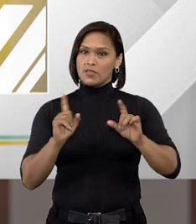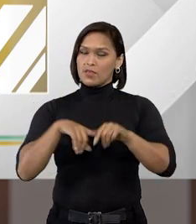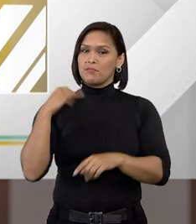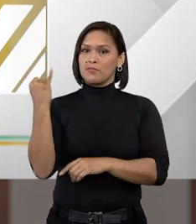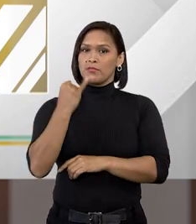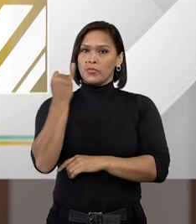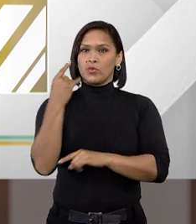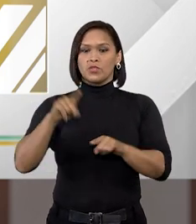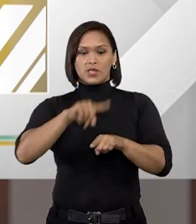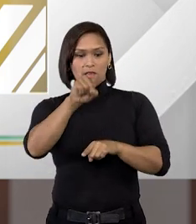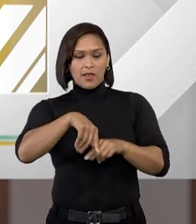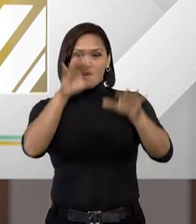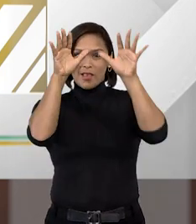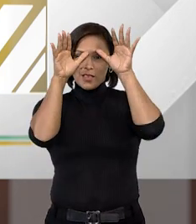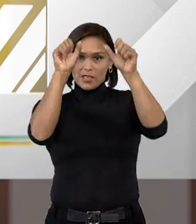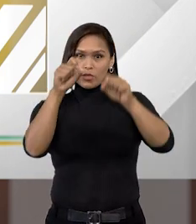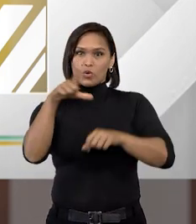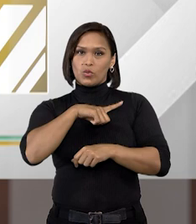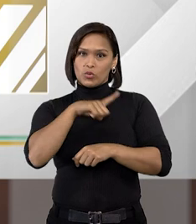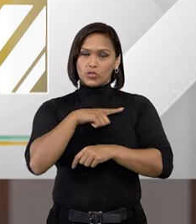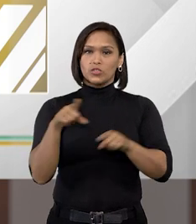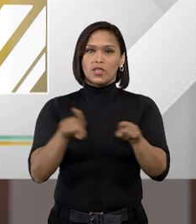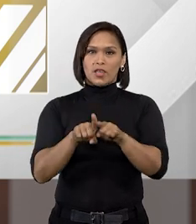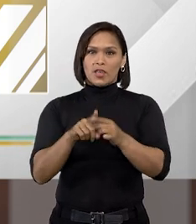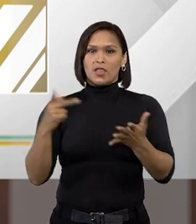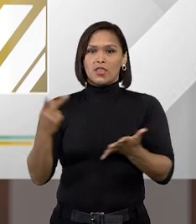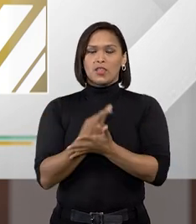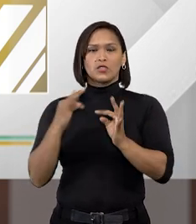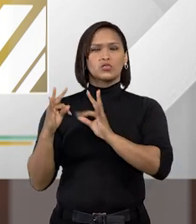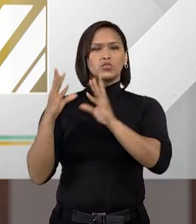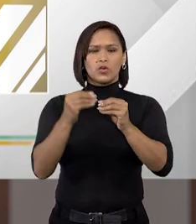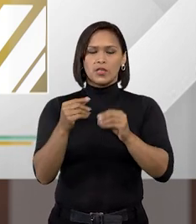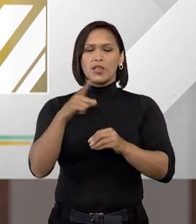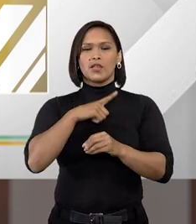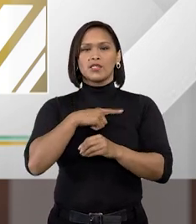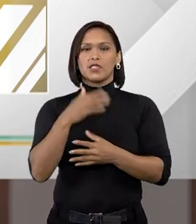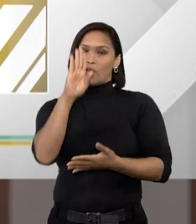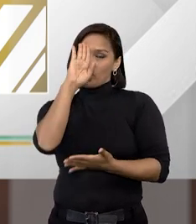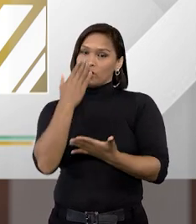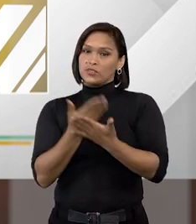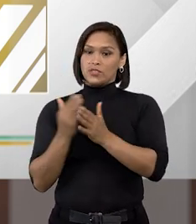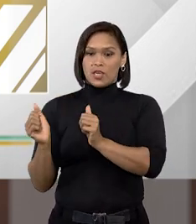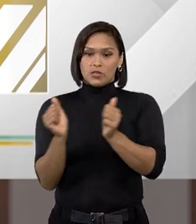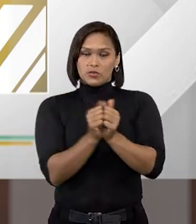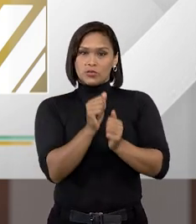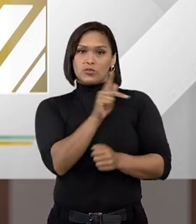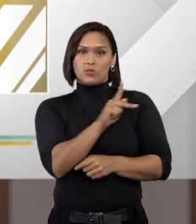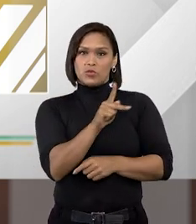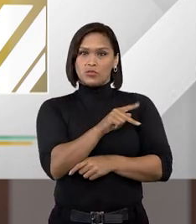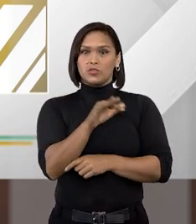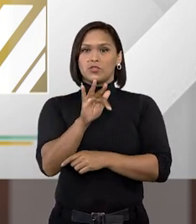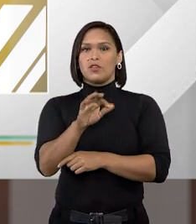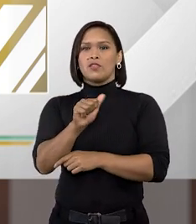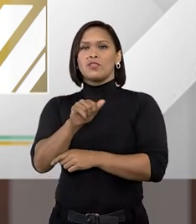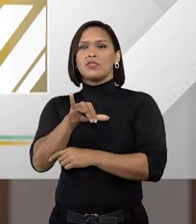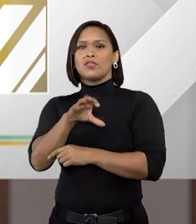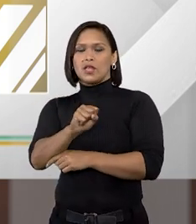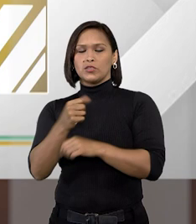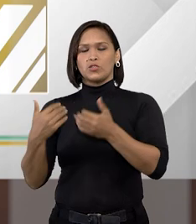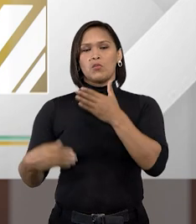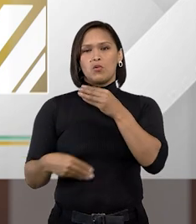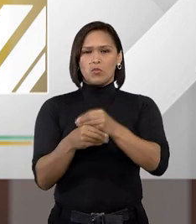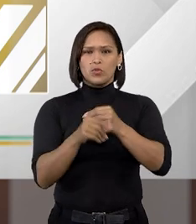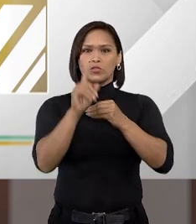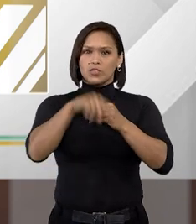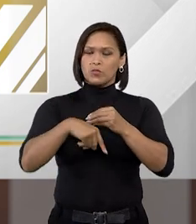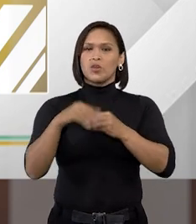importante que essa corte ouça toda a Eu espero que aqui ao lado do professor Thales nós possamos contribuir